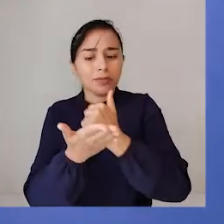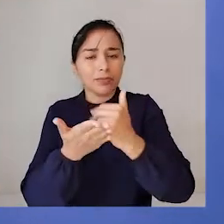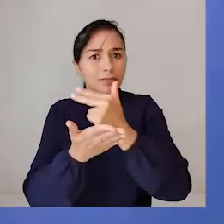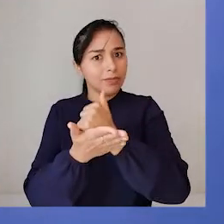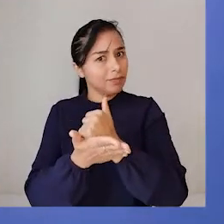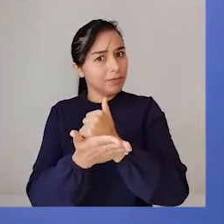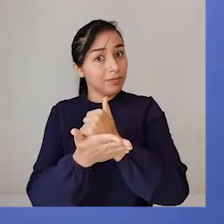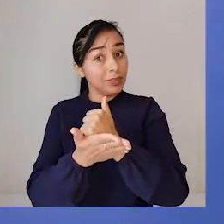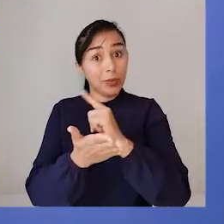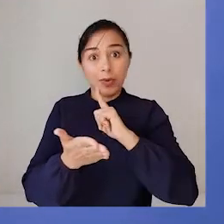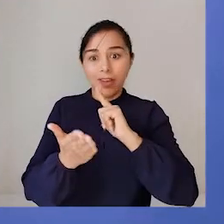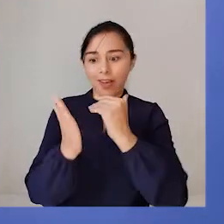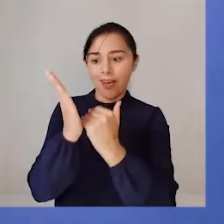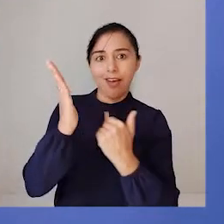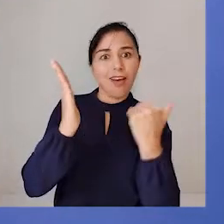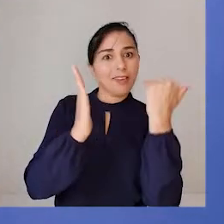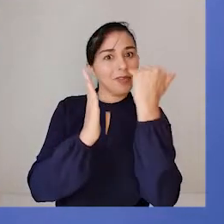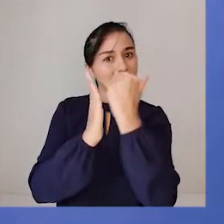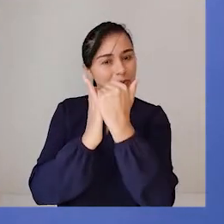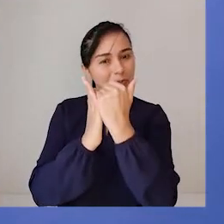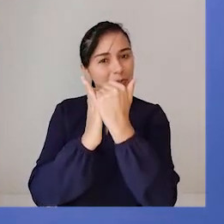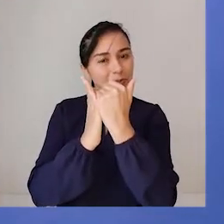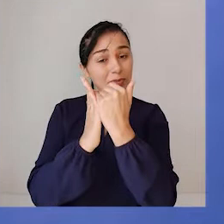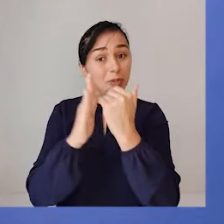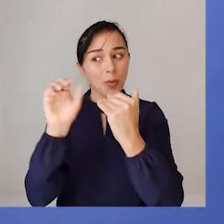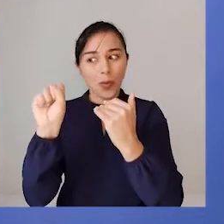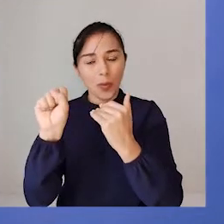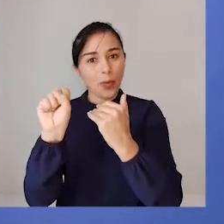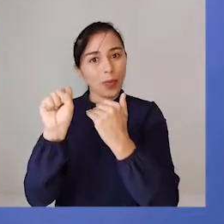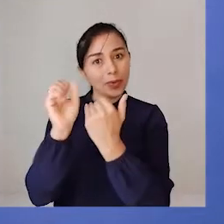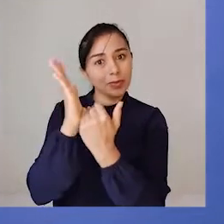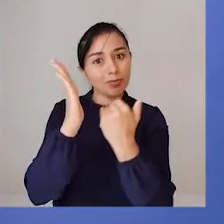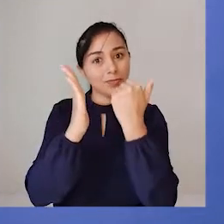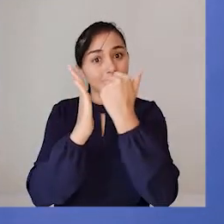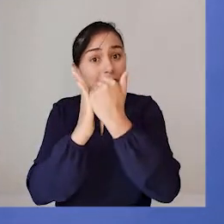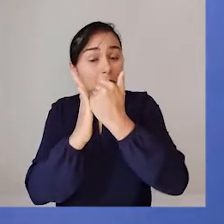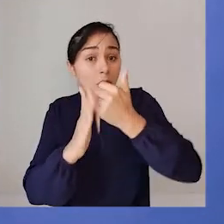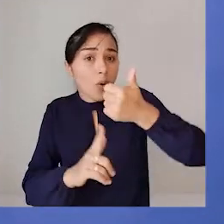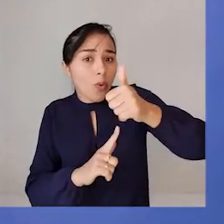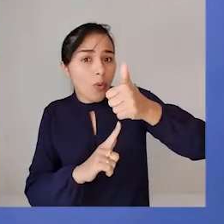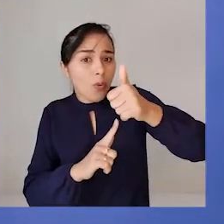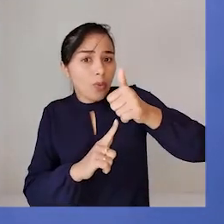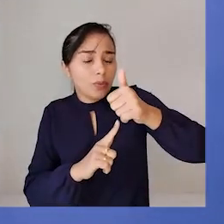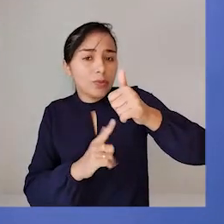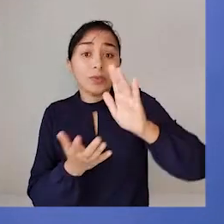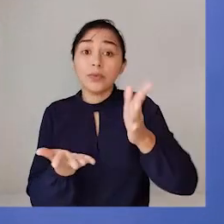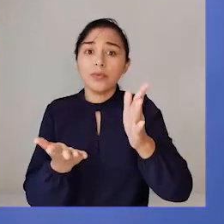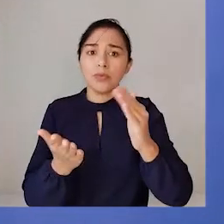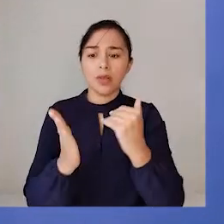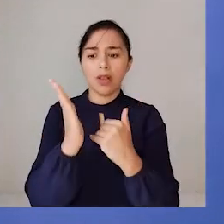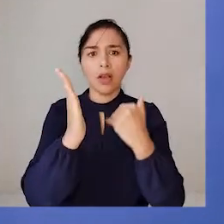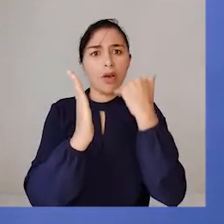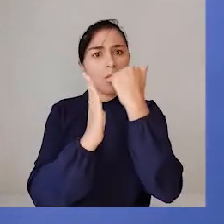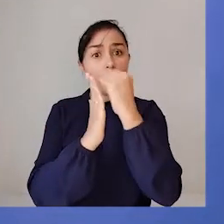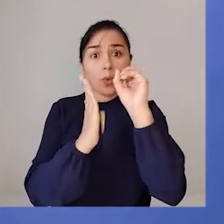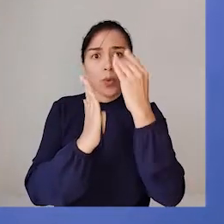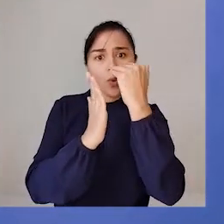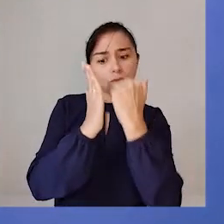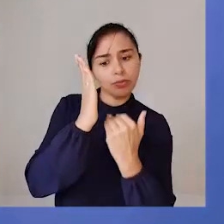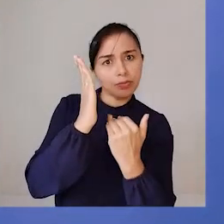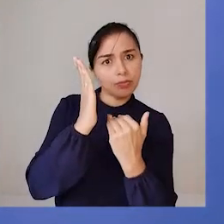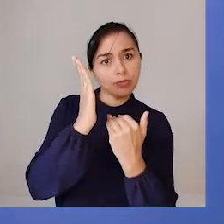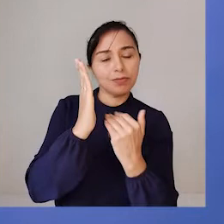considerar aqui? Essa quantidade de figurinhas, de oito para onze, ela aumentou ou ela diminuiu?